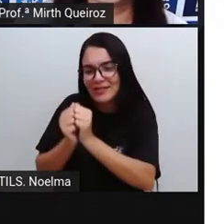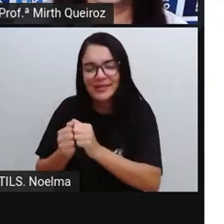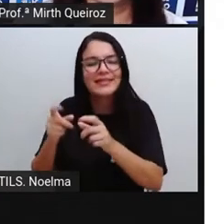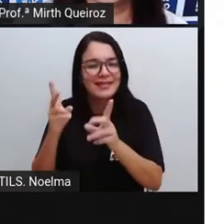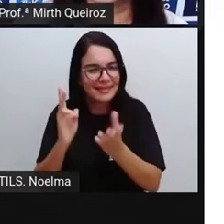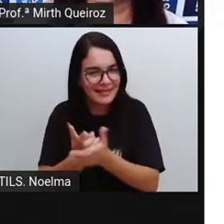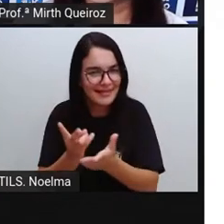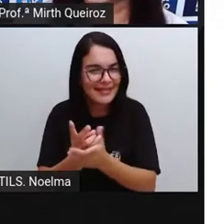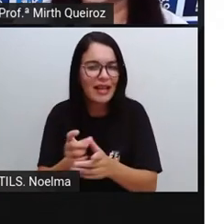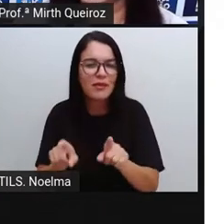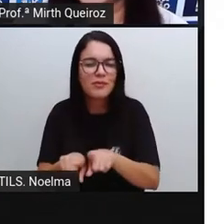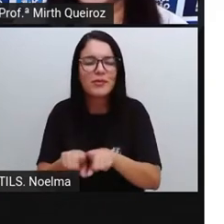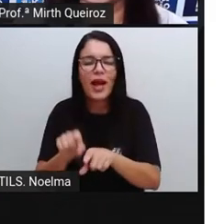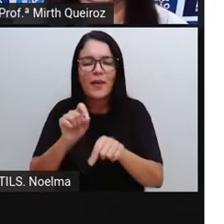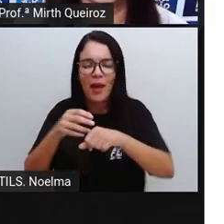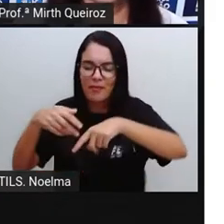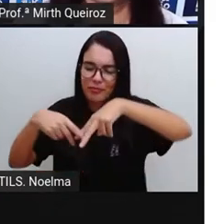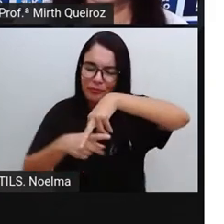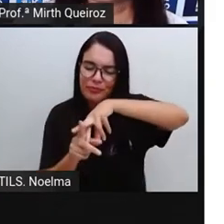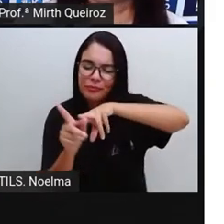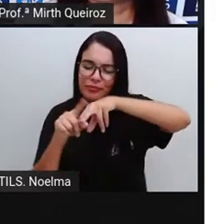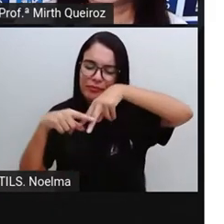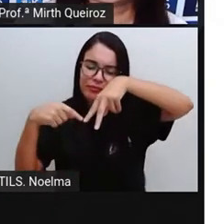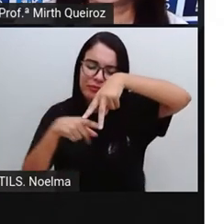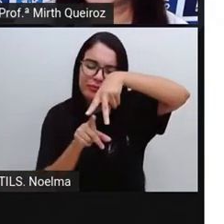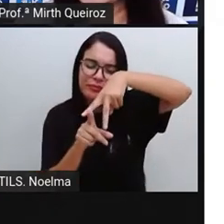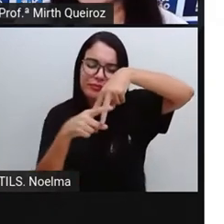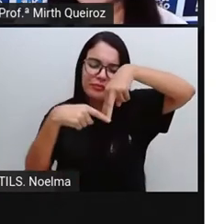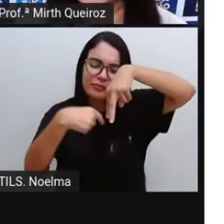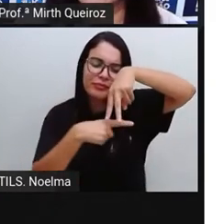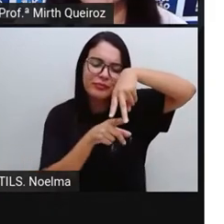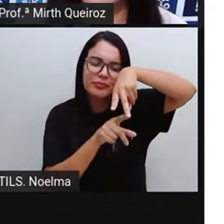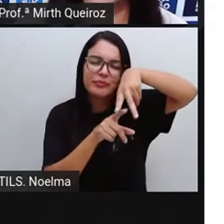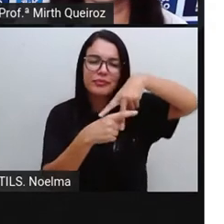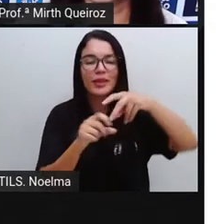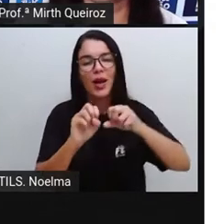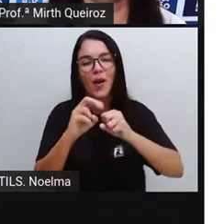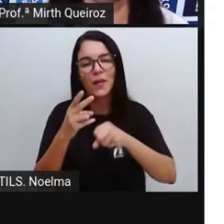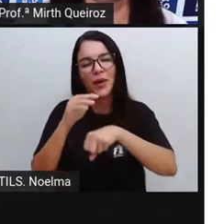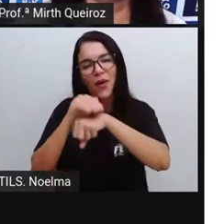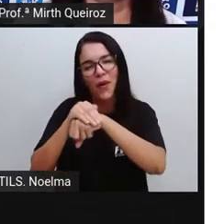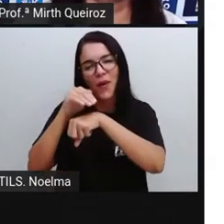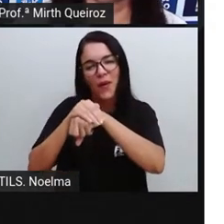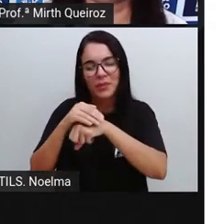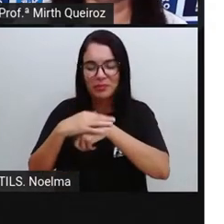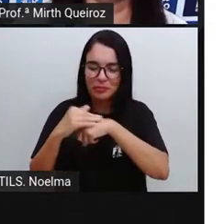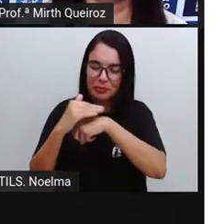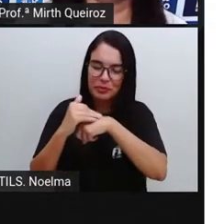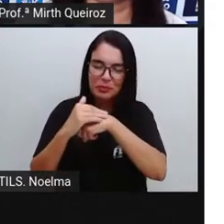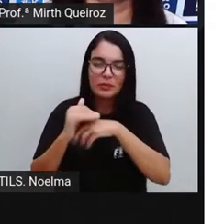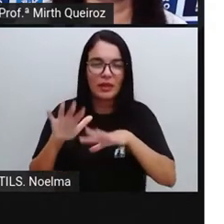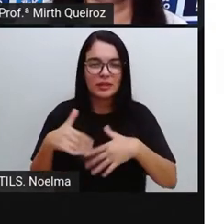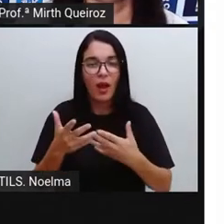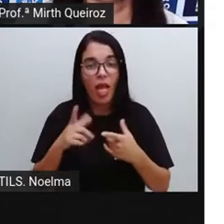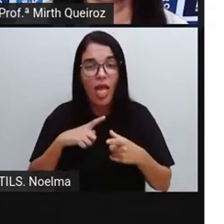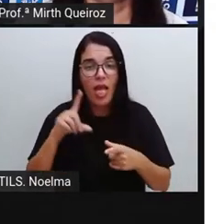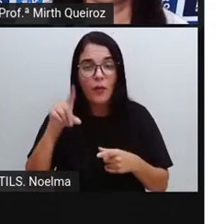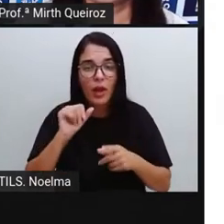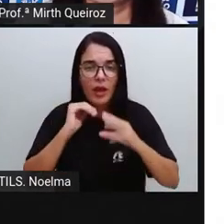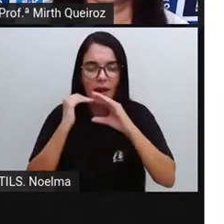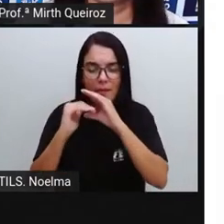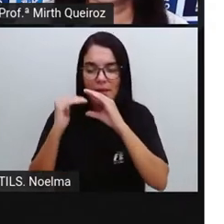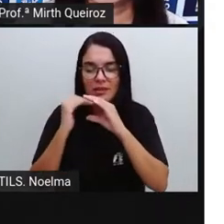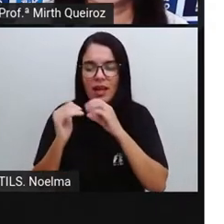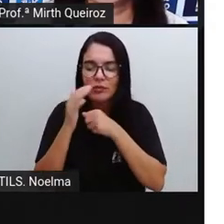encosta, ele já fica passando nas nossas pernas, ou quer seitar no nosso colo, né? Então, ele passa essa mensagem de